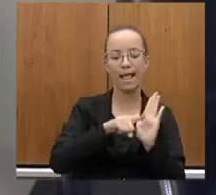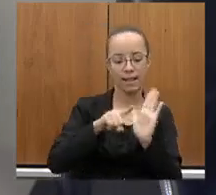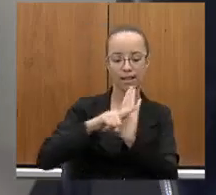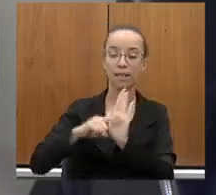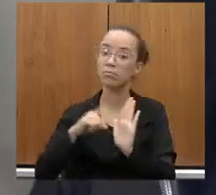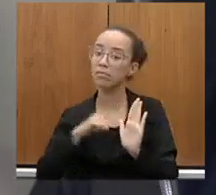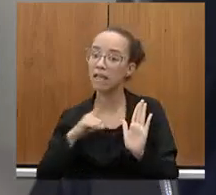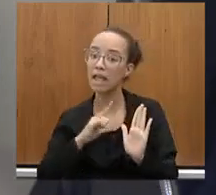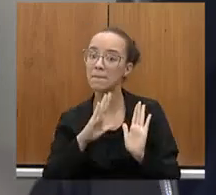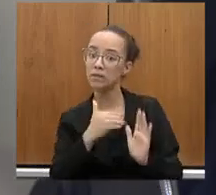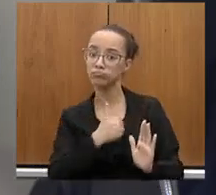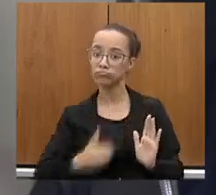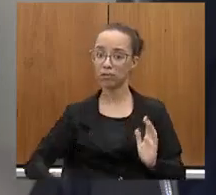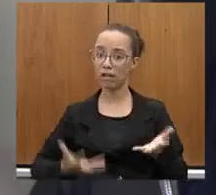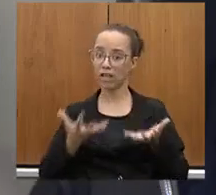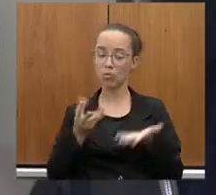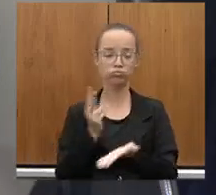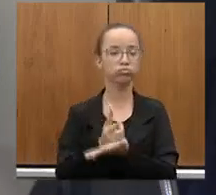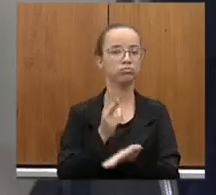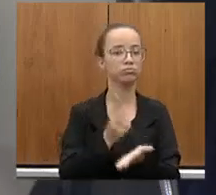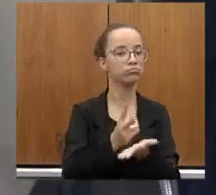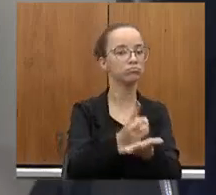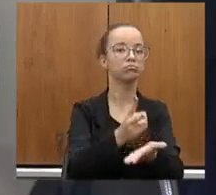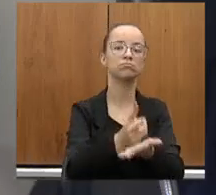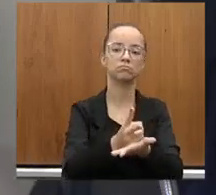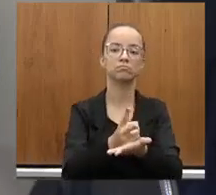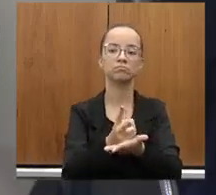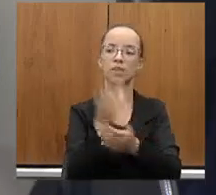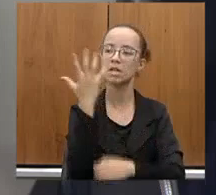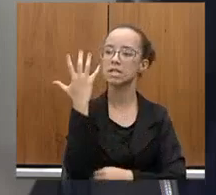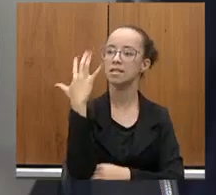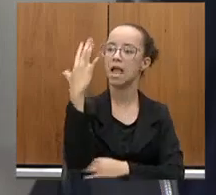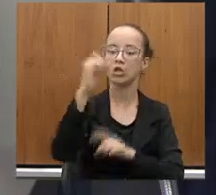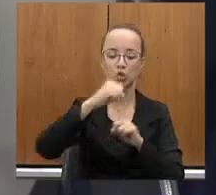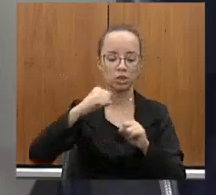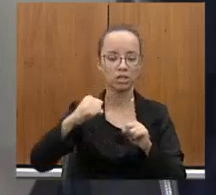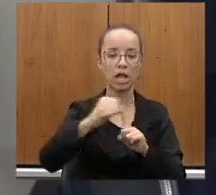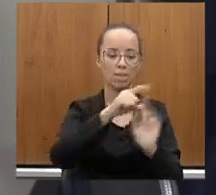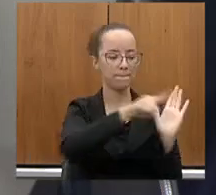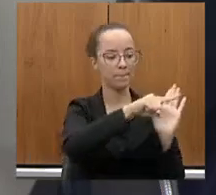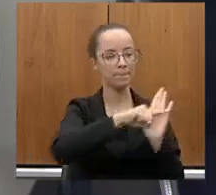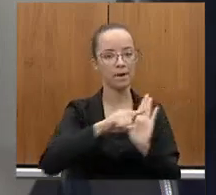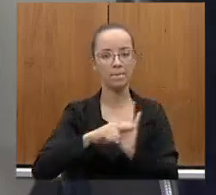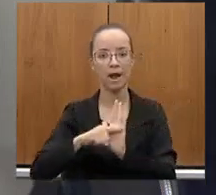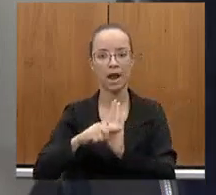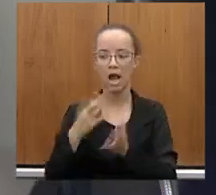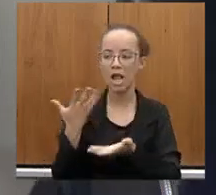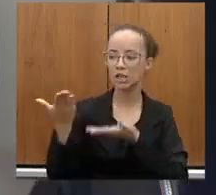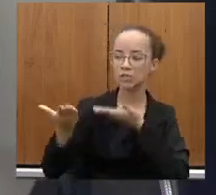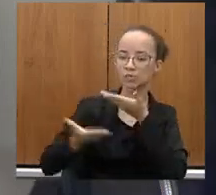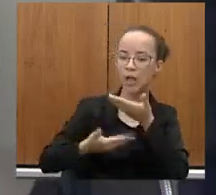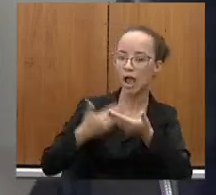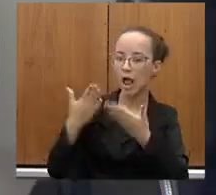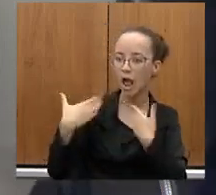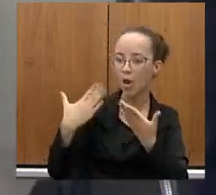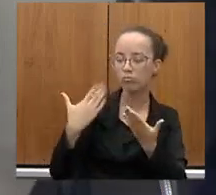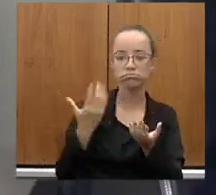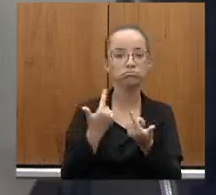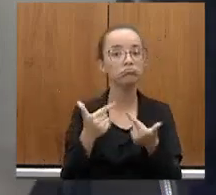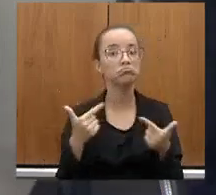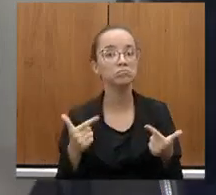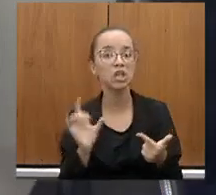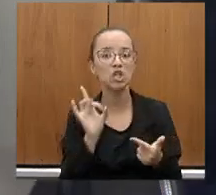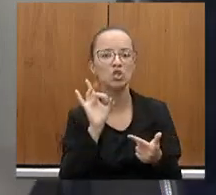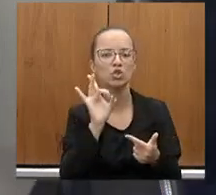tantas questões sociais e ambientais, sem um diálogo. Porque o diálogo não é fazer aquelas